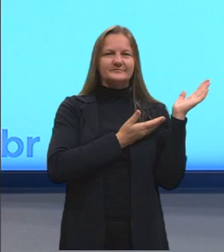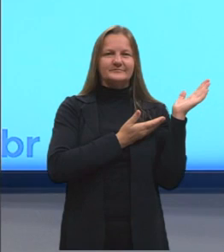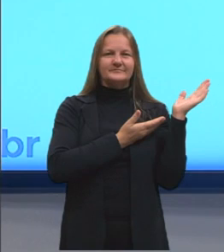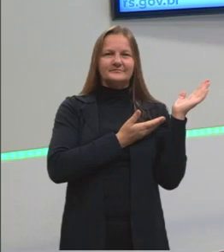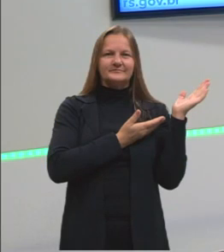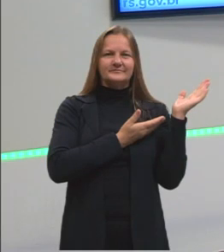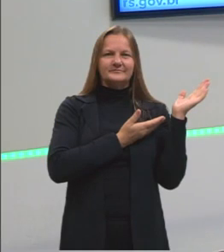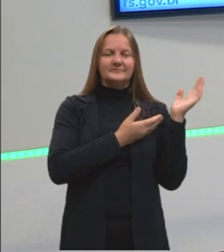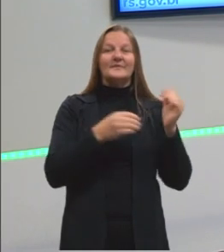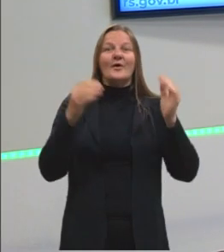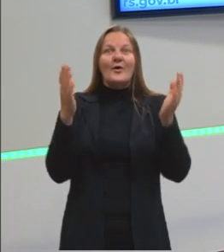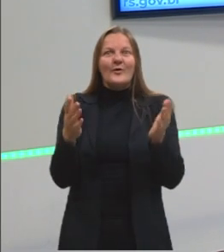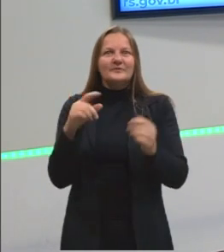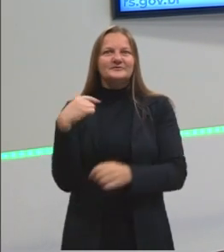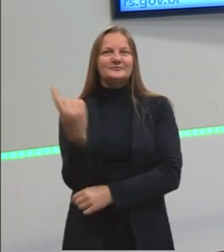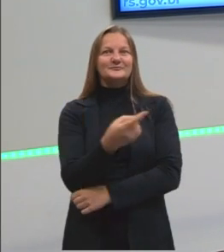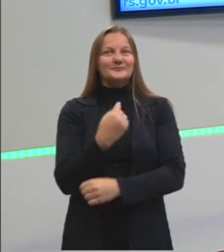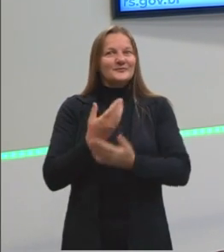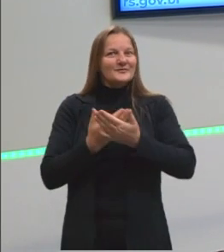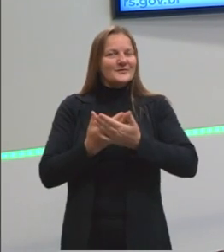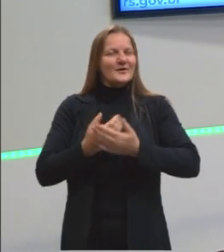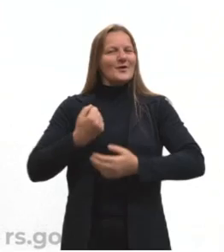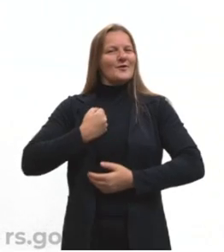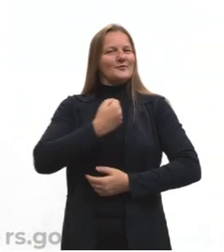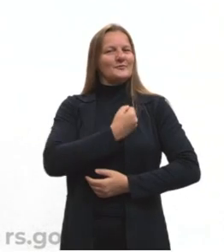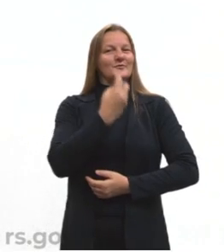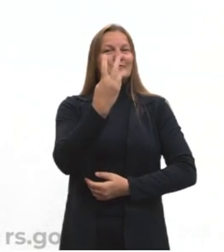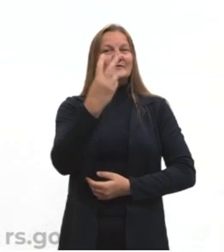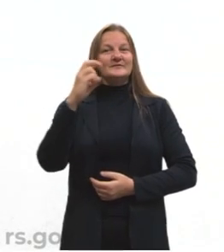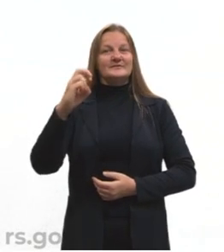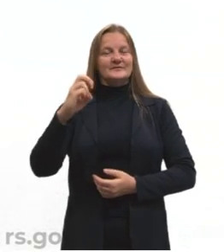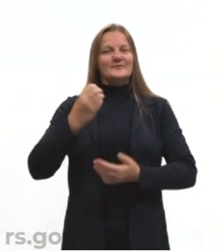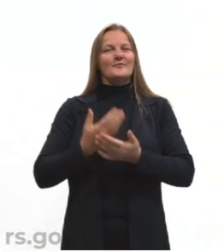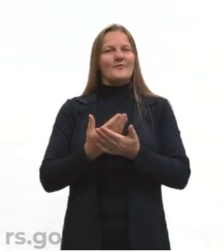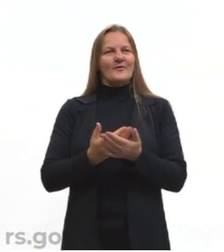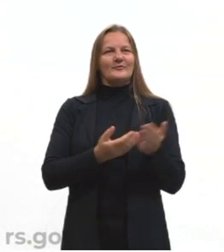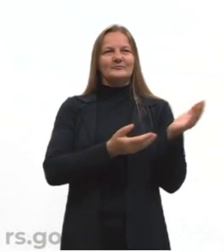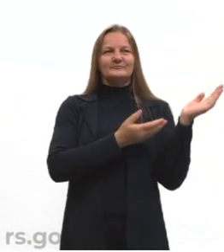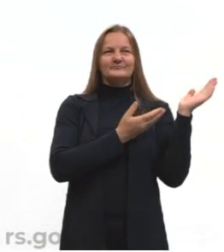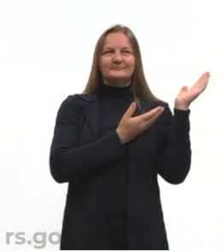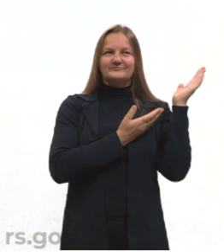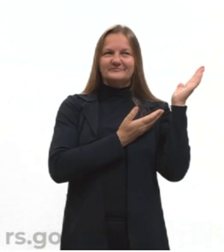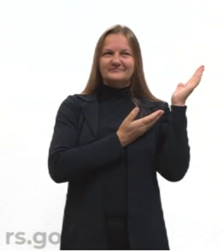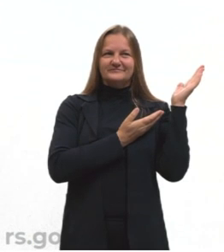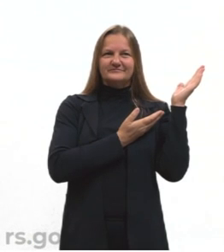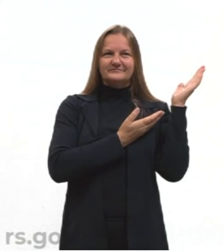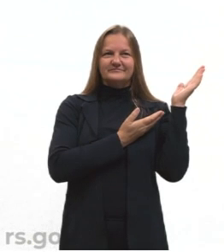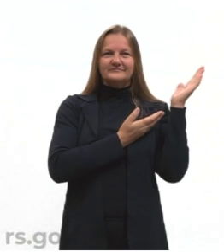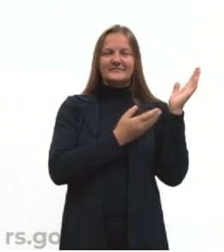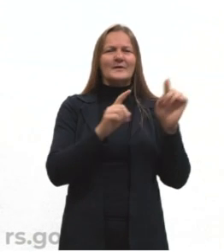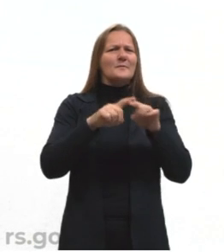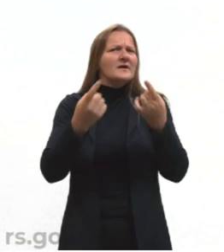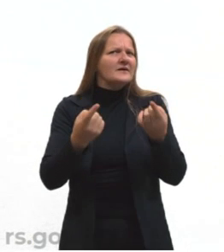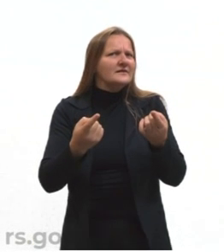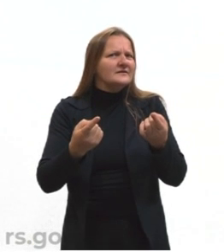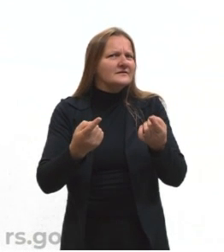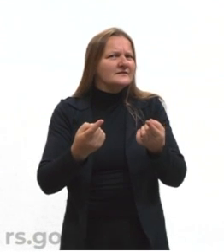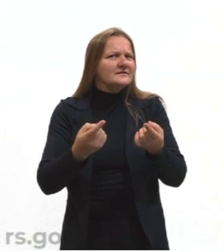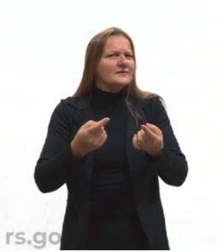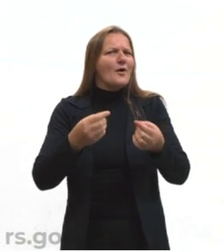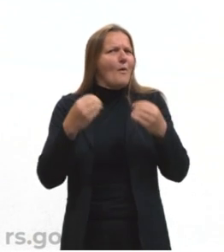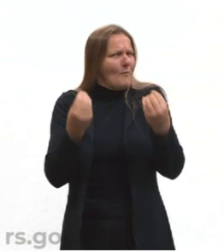nós vamos então para a nossa aula de número 25. Mas, afinal, juros são simples?